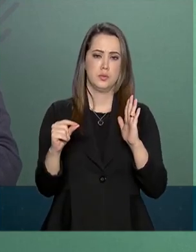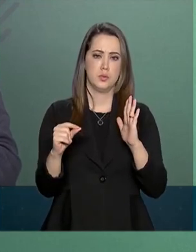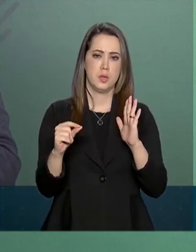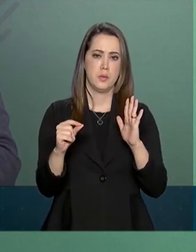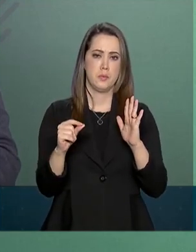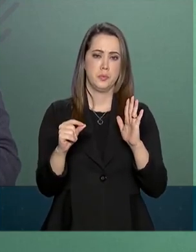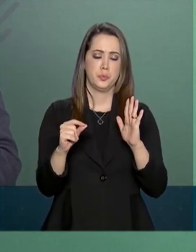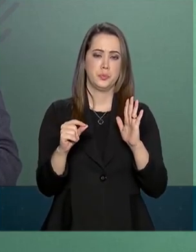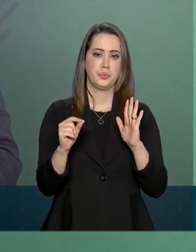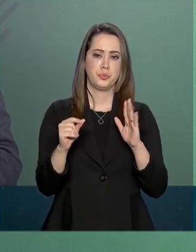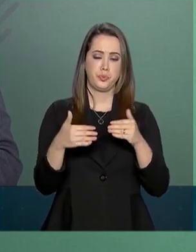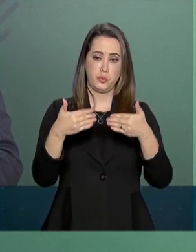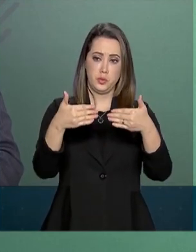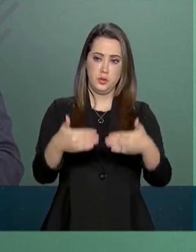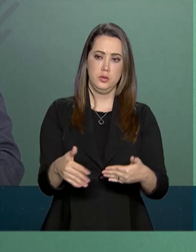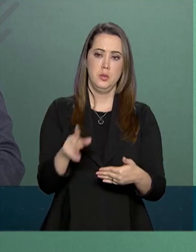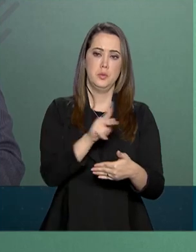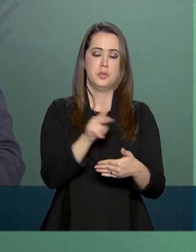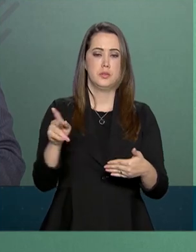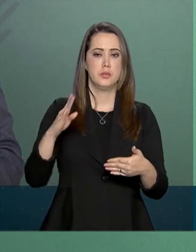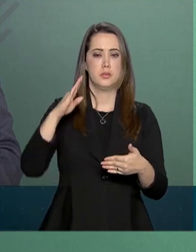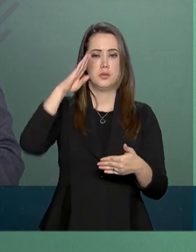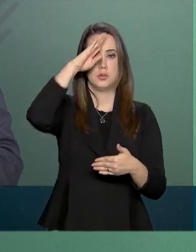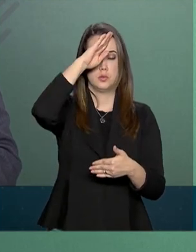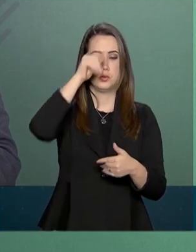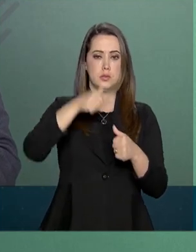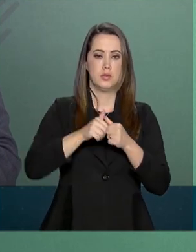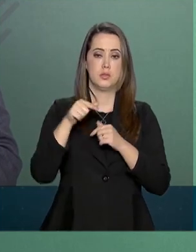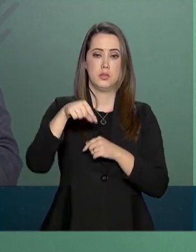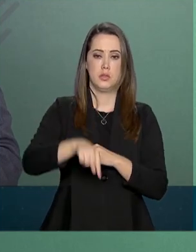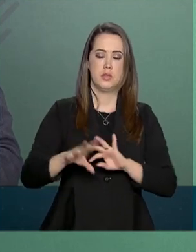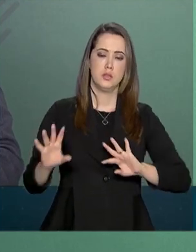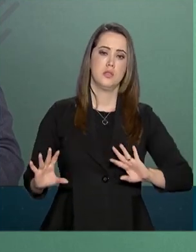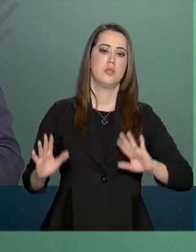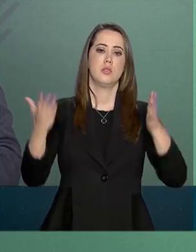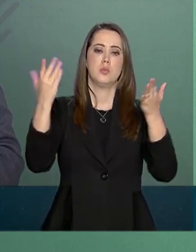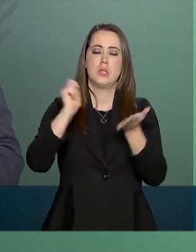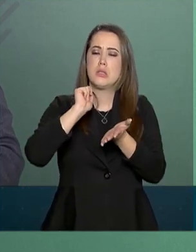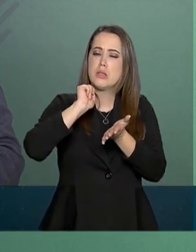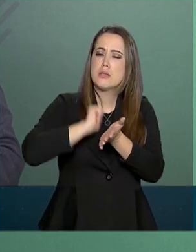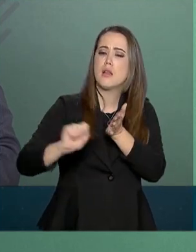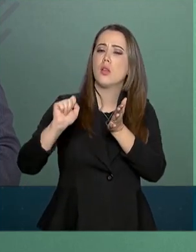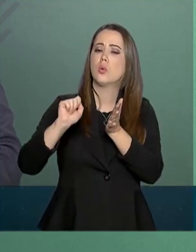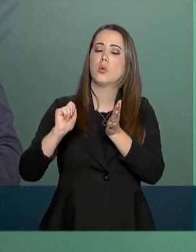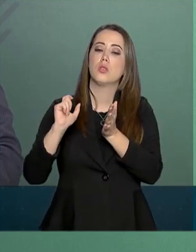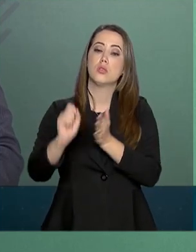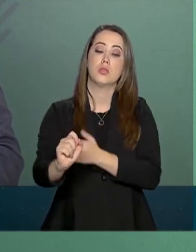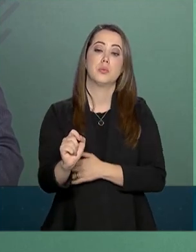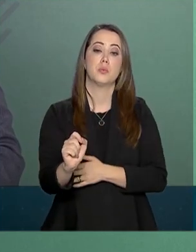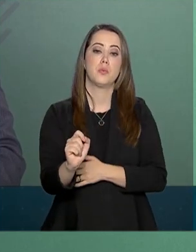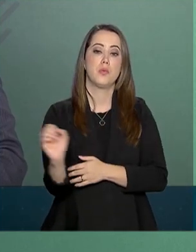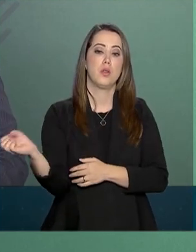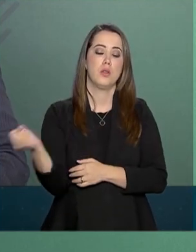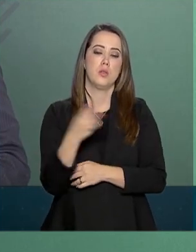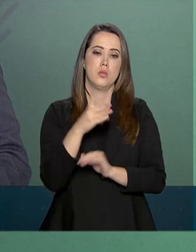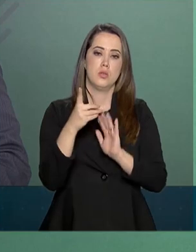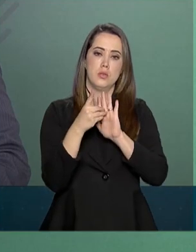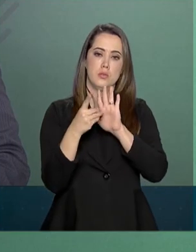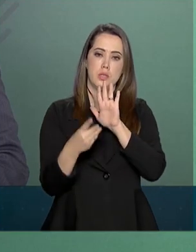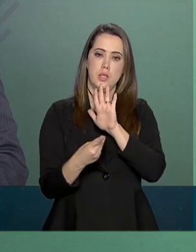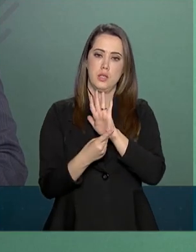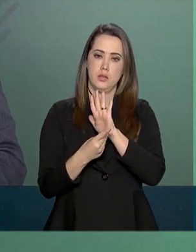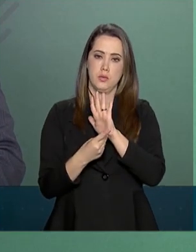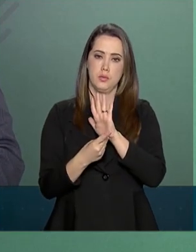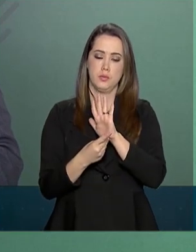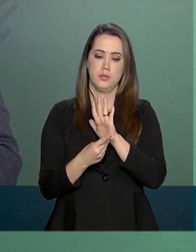presidido pelo senhor presidente da República, a cerimônia de assinatura do novo decreto,